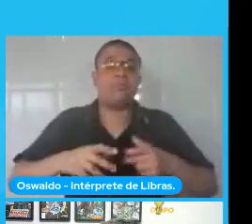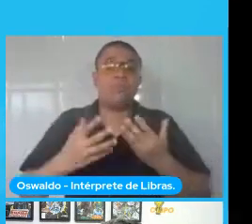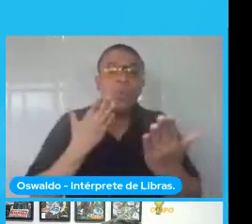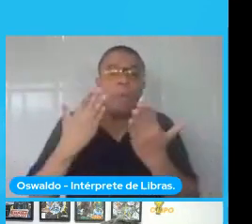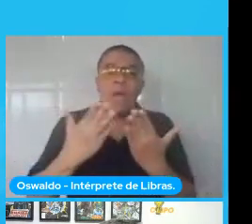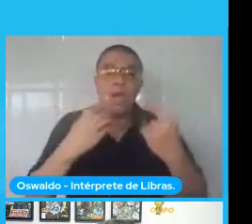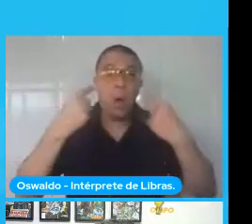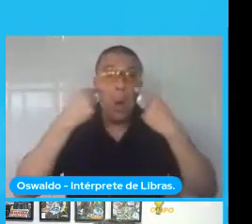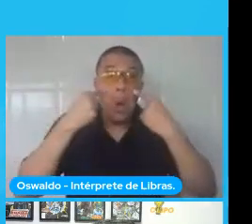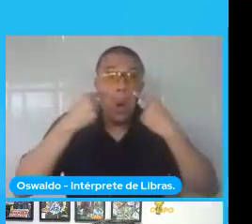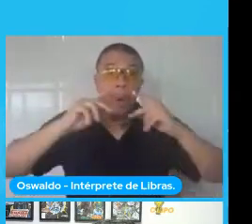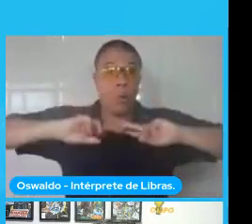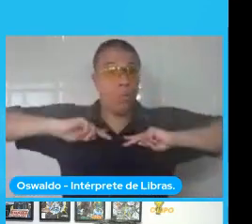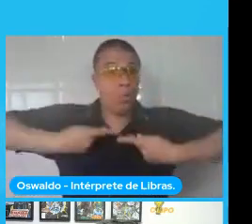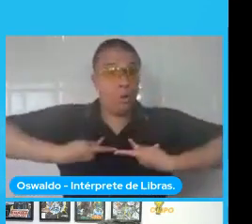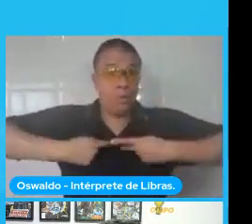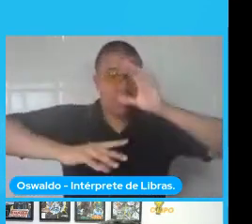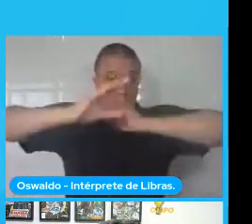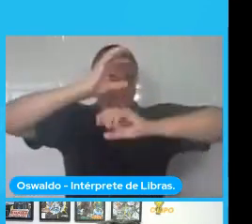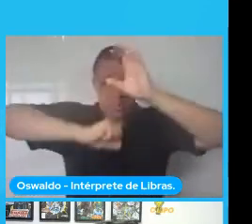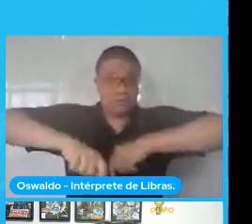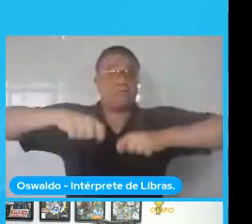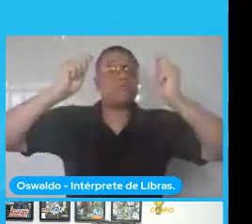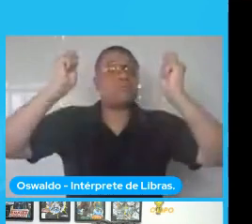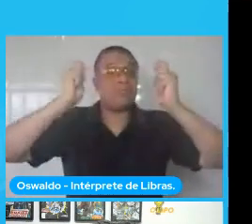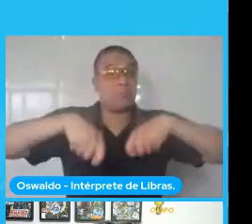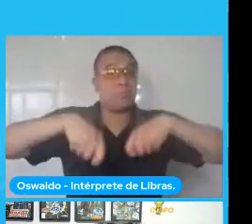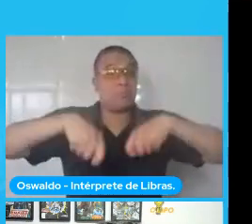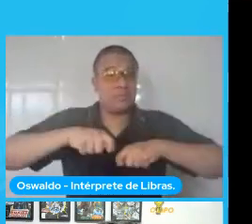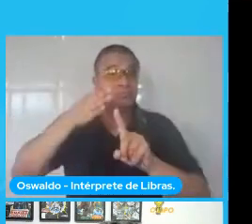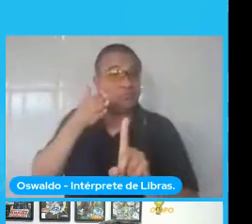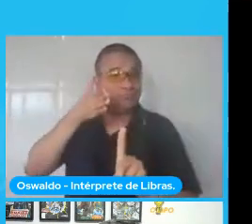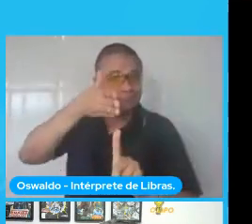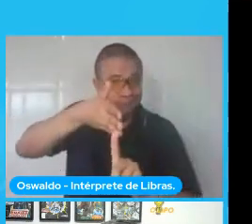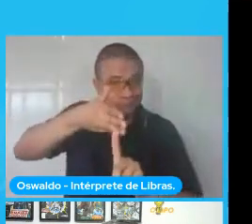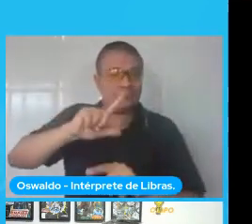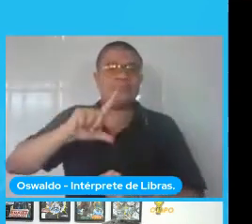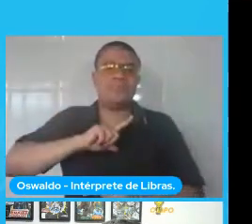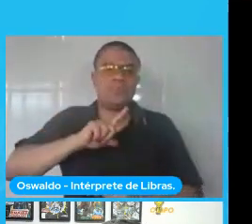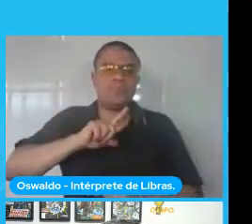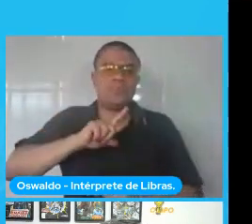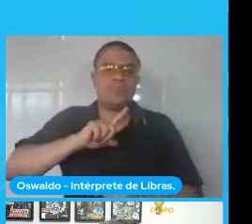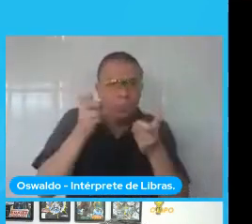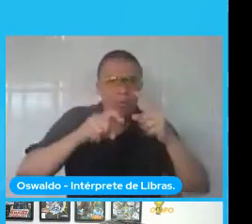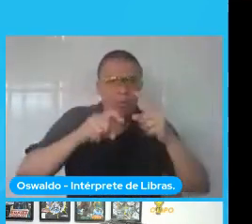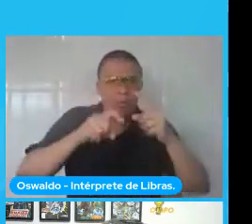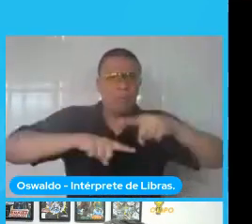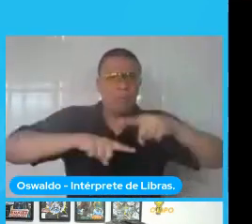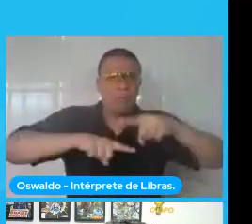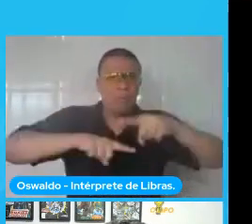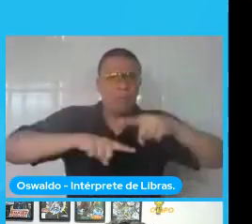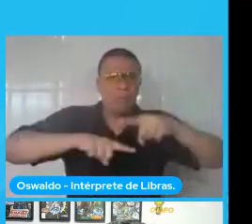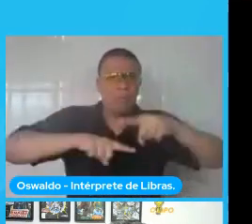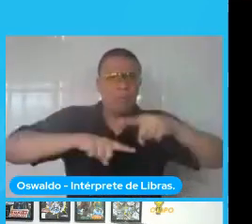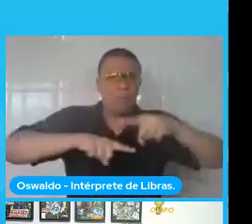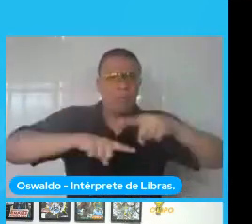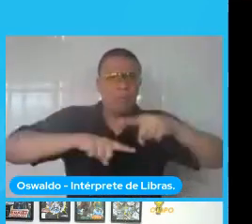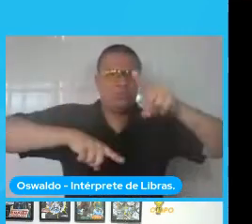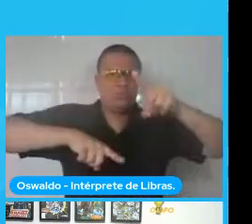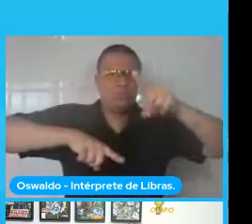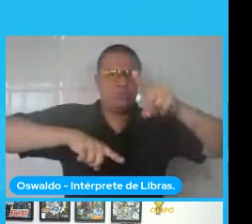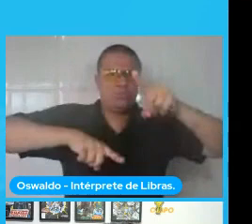incluindo o aprendizado e a capacidade de fazer inferências, detectar objetos, né, e agindo com base de informações visuais.